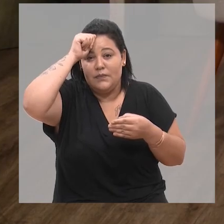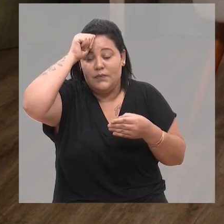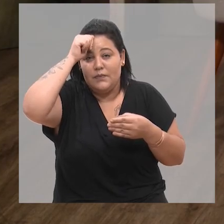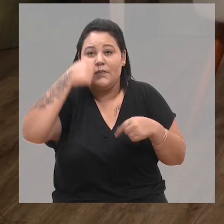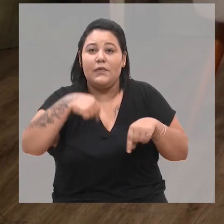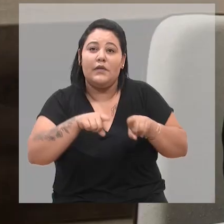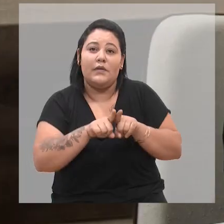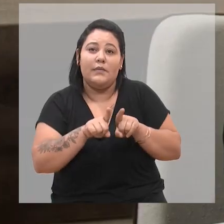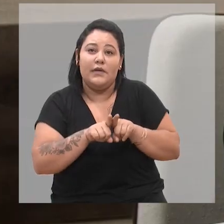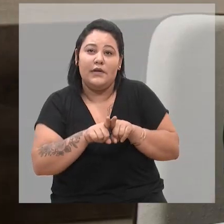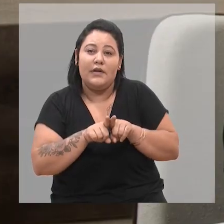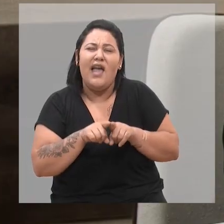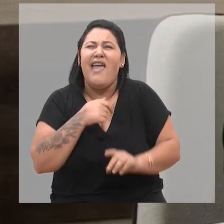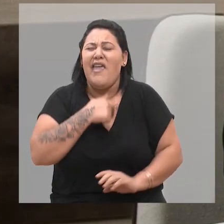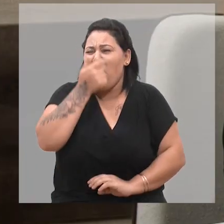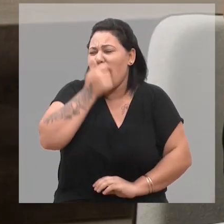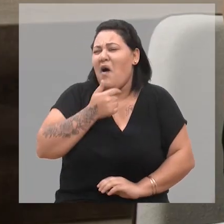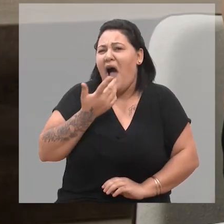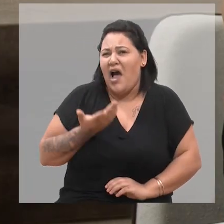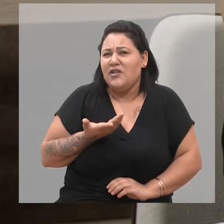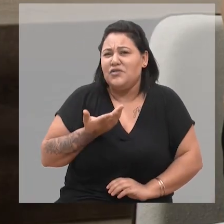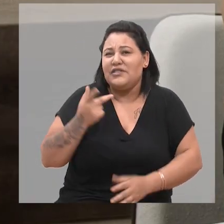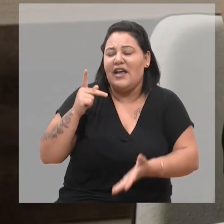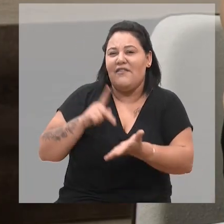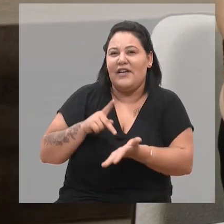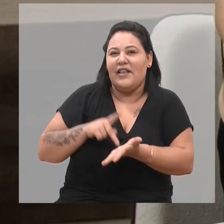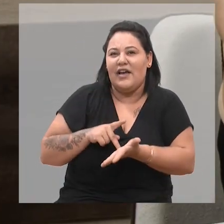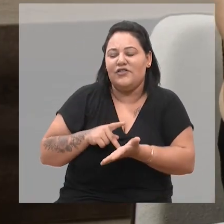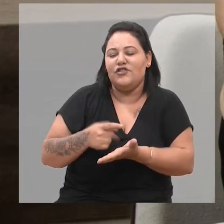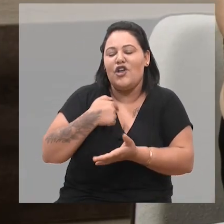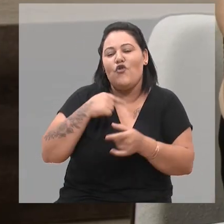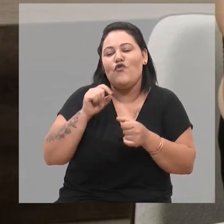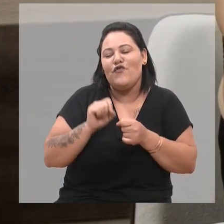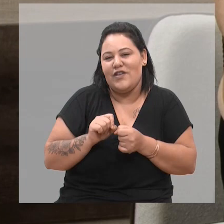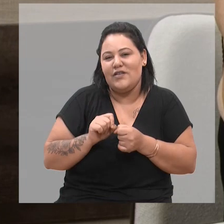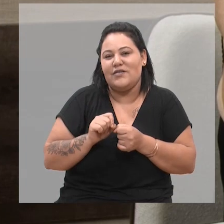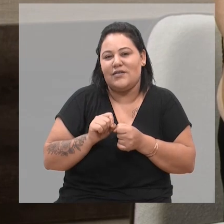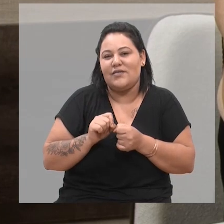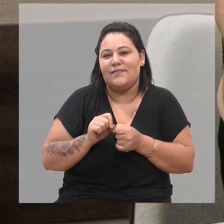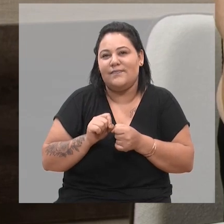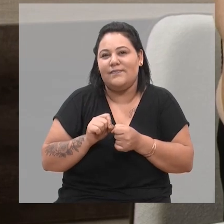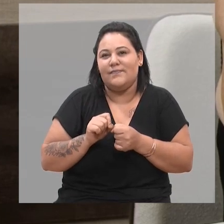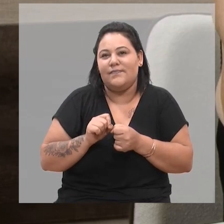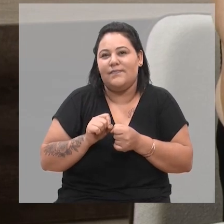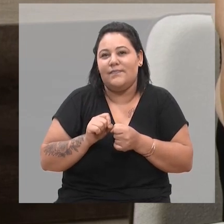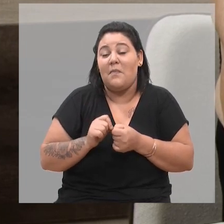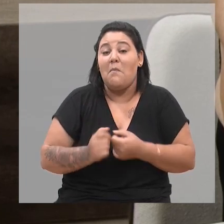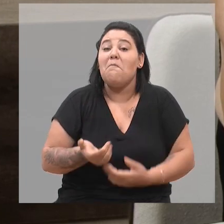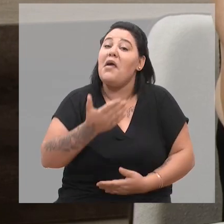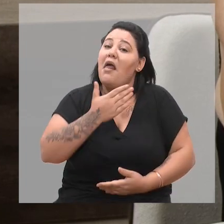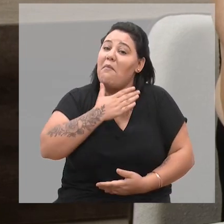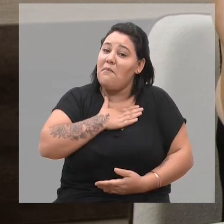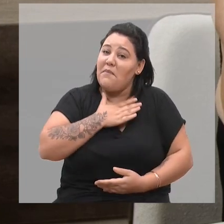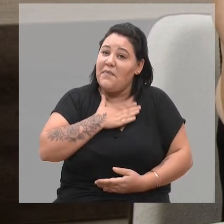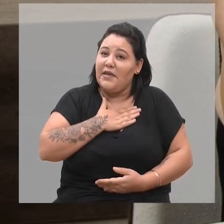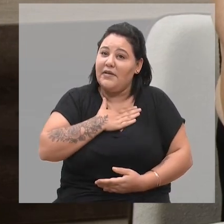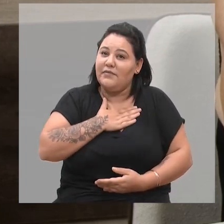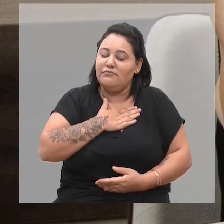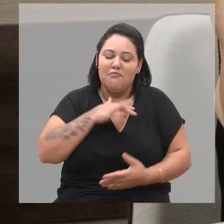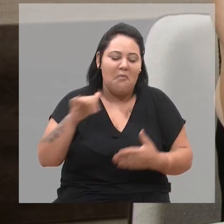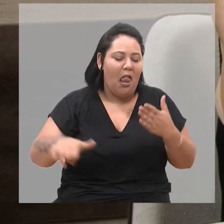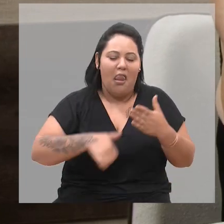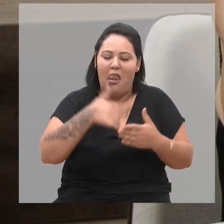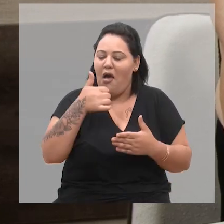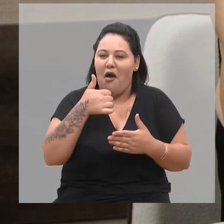Não. Não, eu acho que isso aí eu fiz. E olha, para mim foi uma